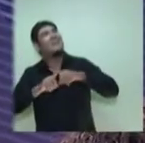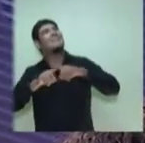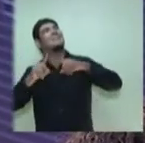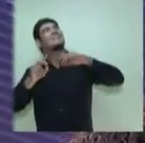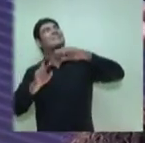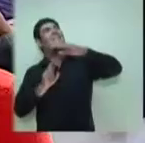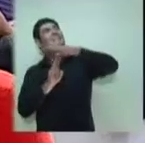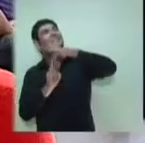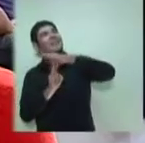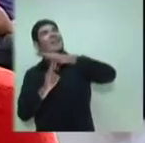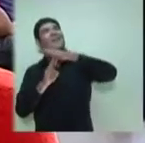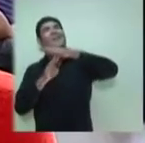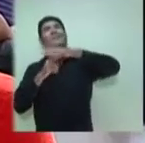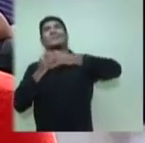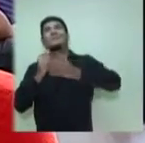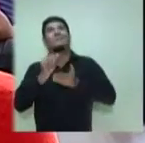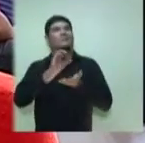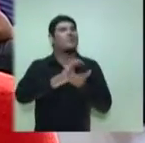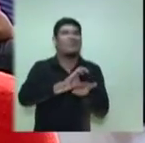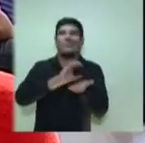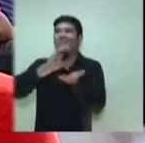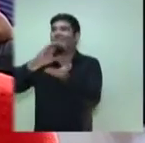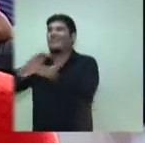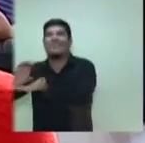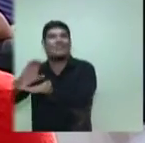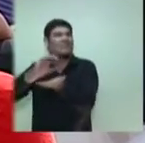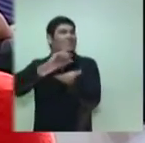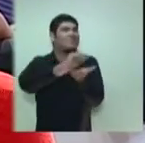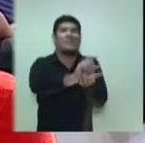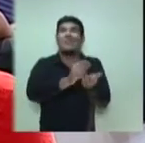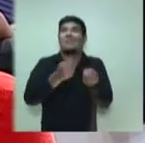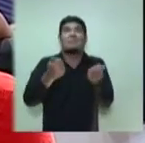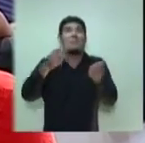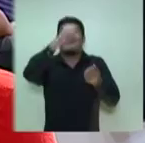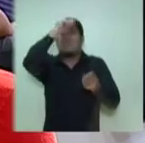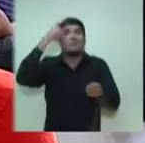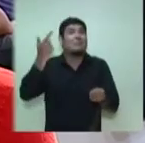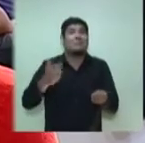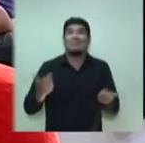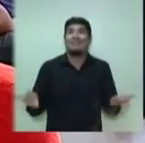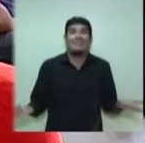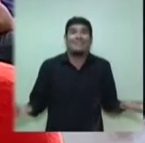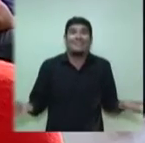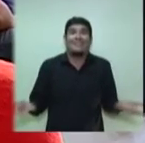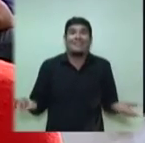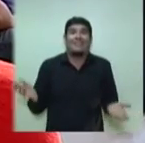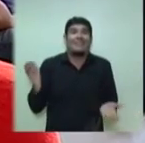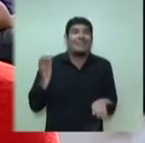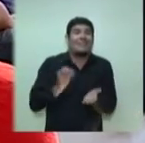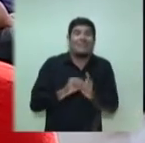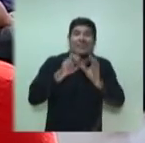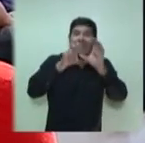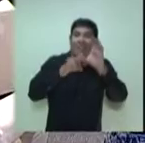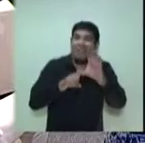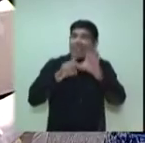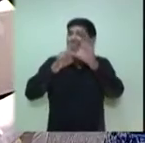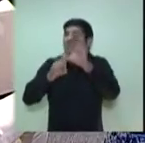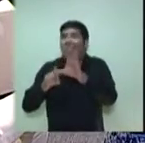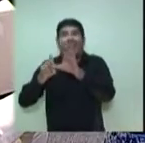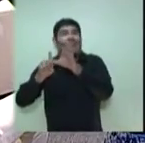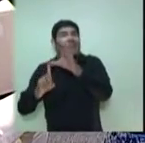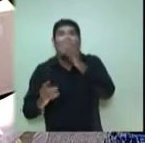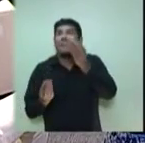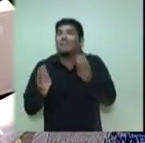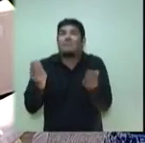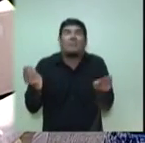e haja dinheiro que a Prefeitura não tem, haja despesa que a Prefeitura terá que fazer, haja inchaço da máquina, ou